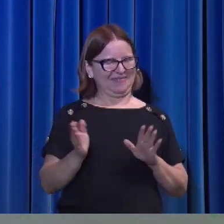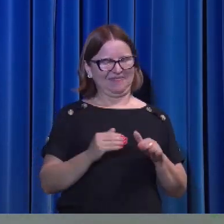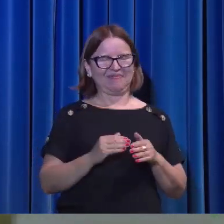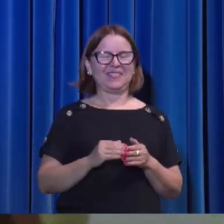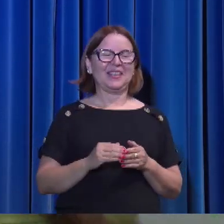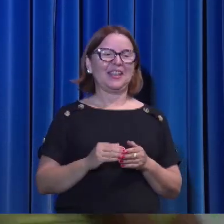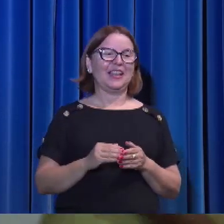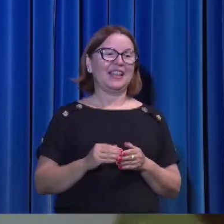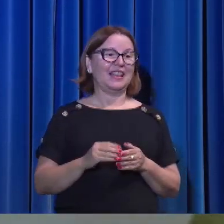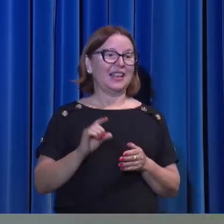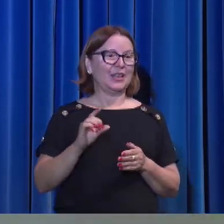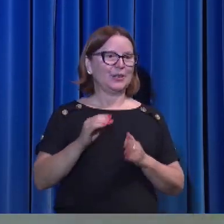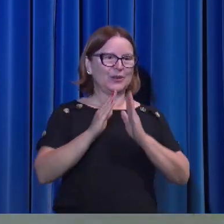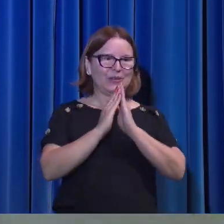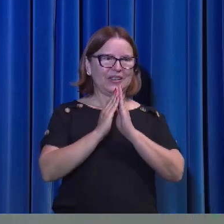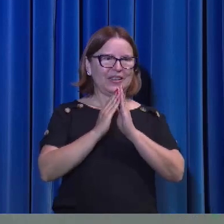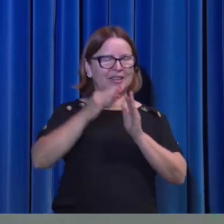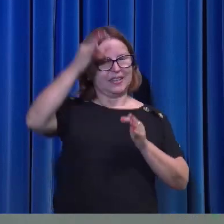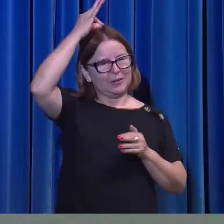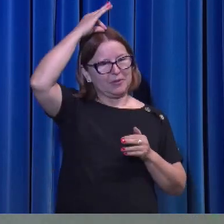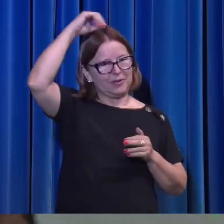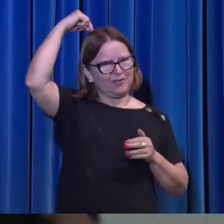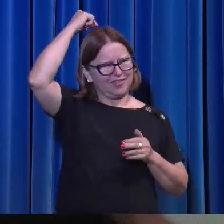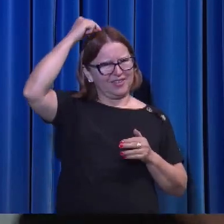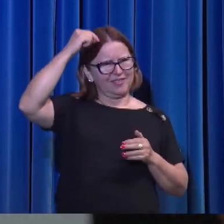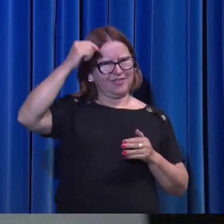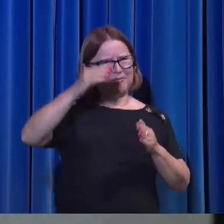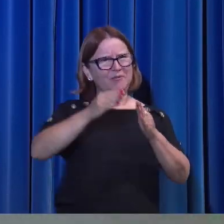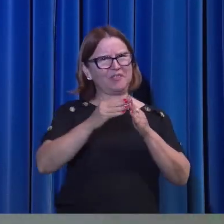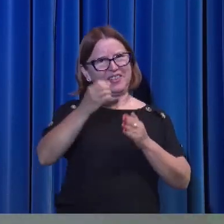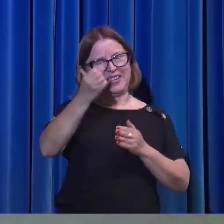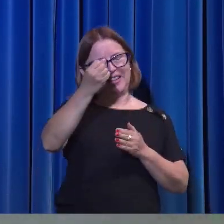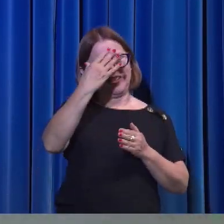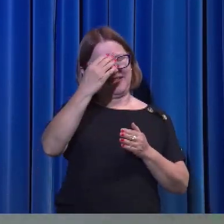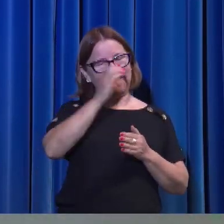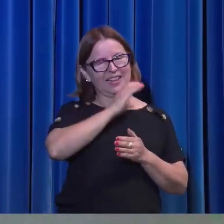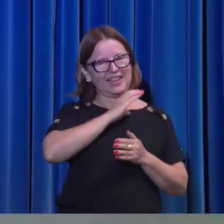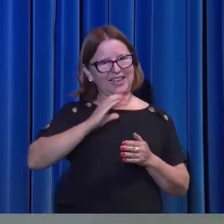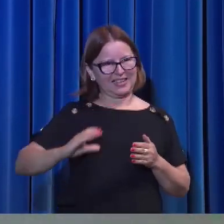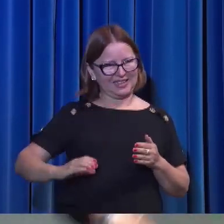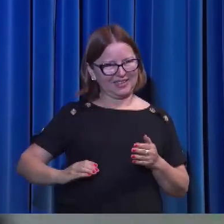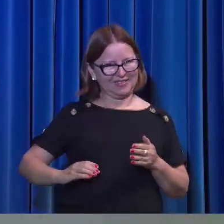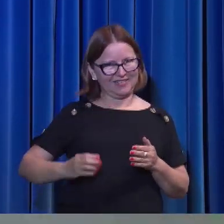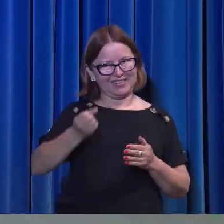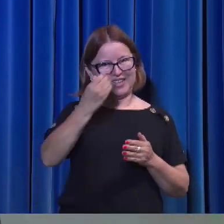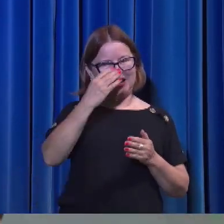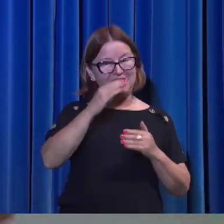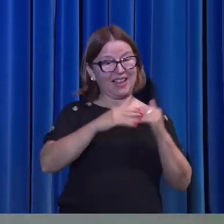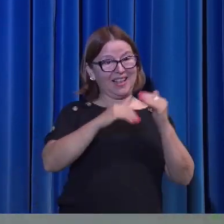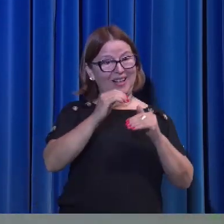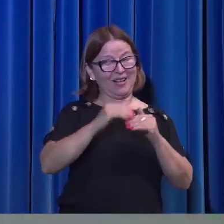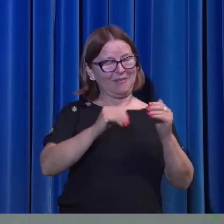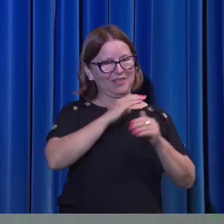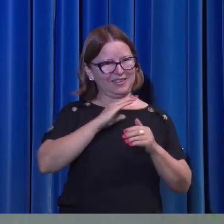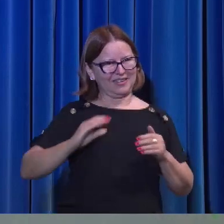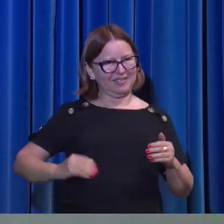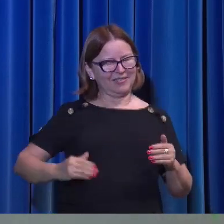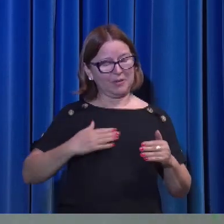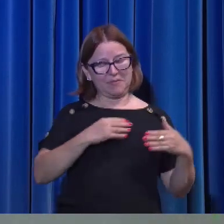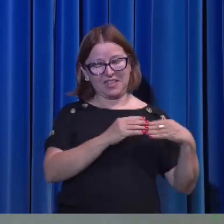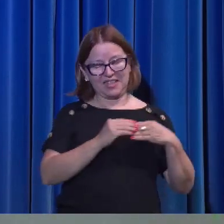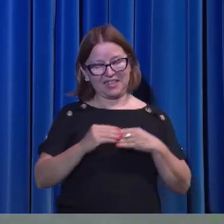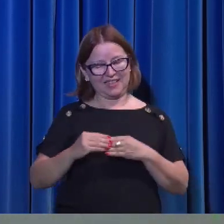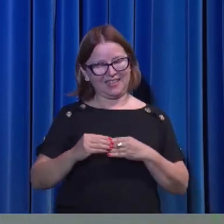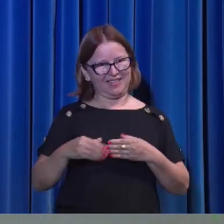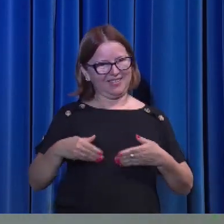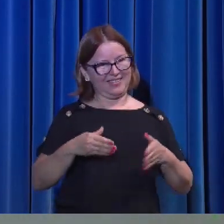revela a obra de Cristo. Me guia no caminho de Cristo. E glorifica